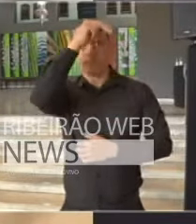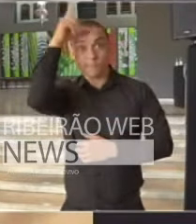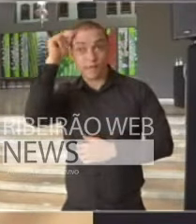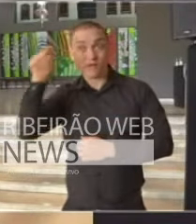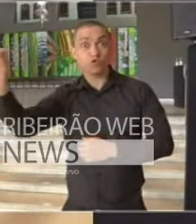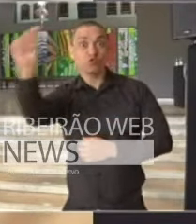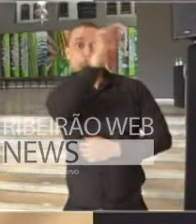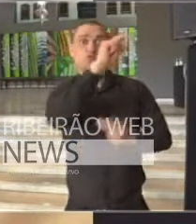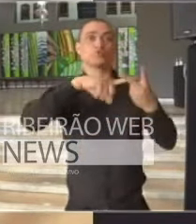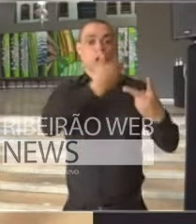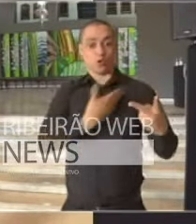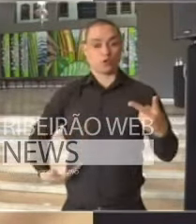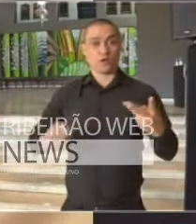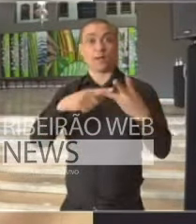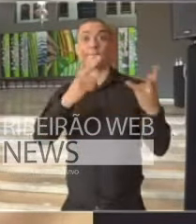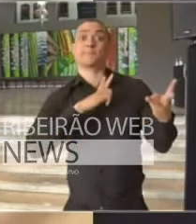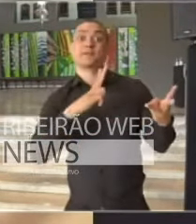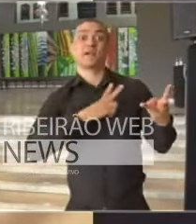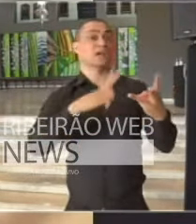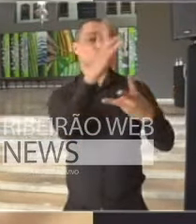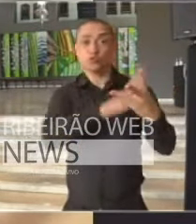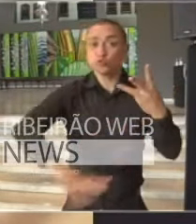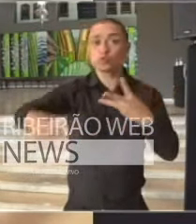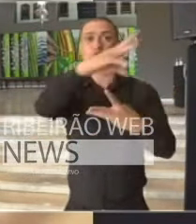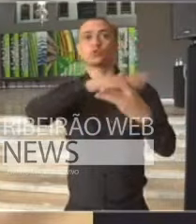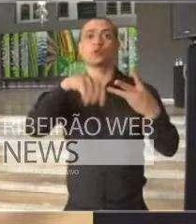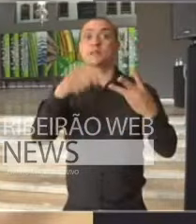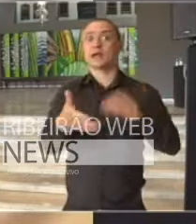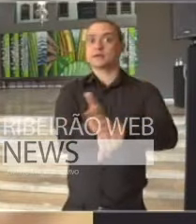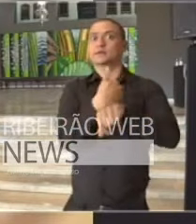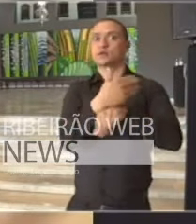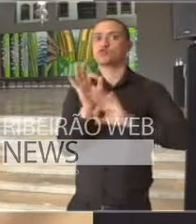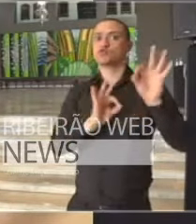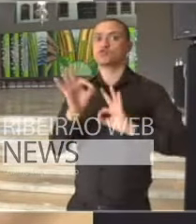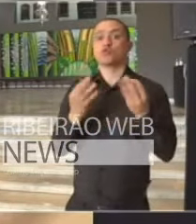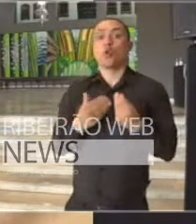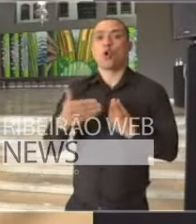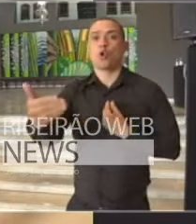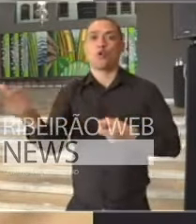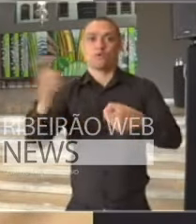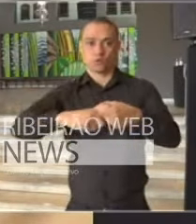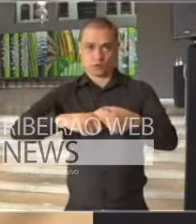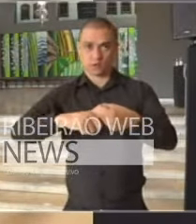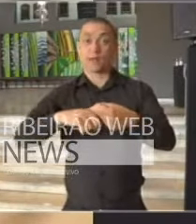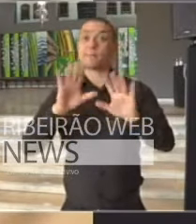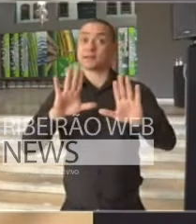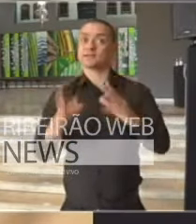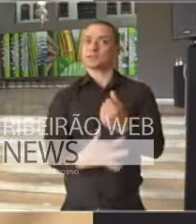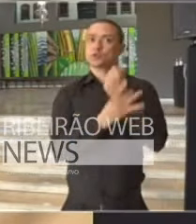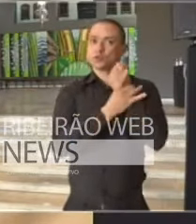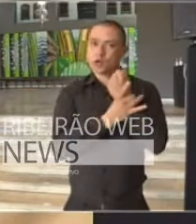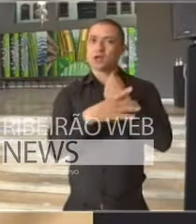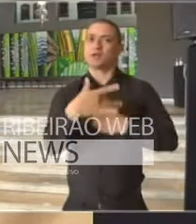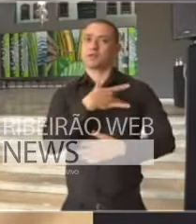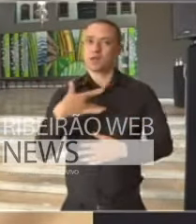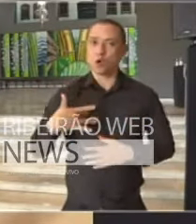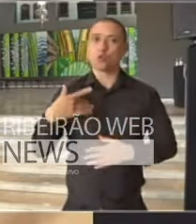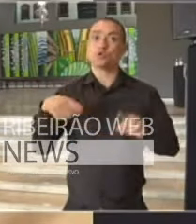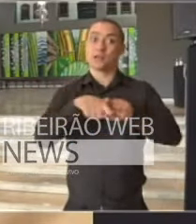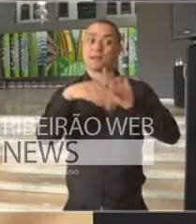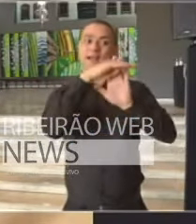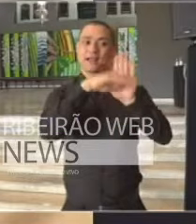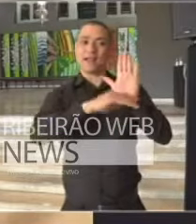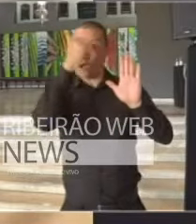estadual, as privadas, todas possam se organizar para esse retorno com segurança e dentro daquilo que é estabelecido